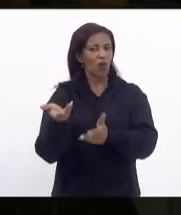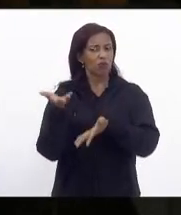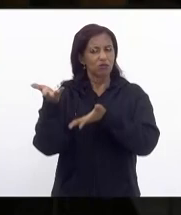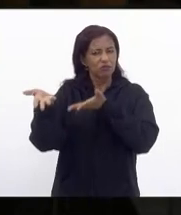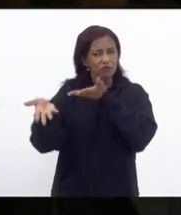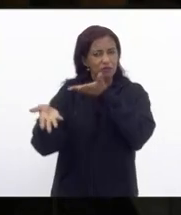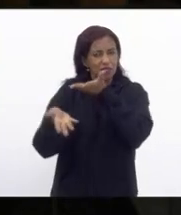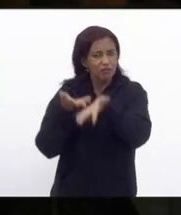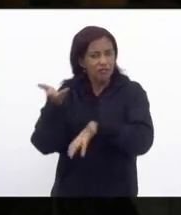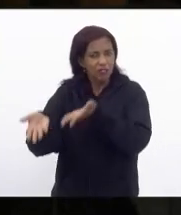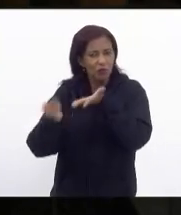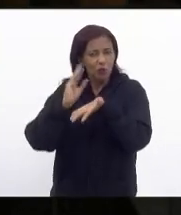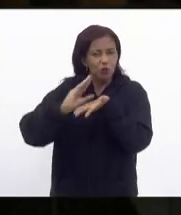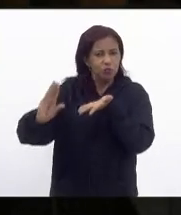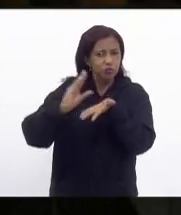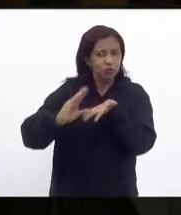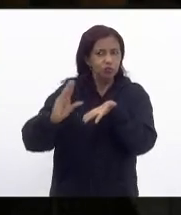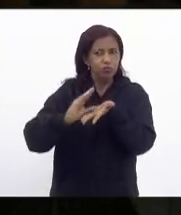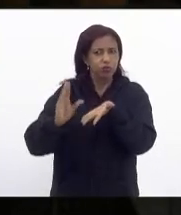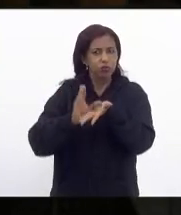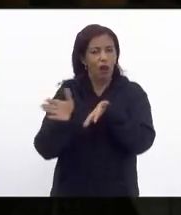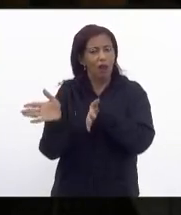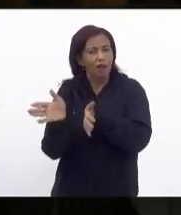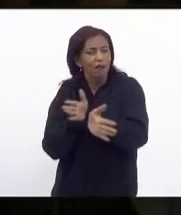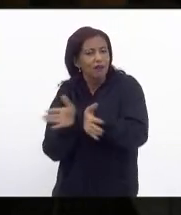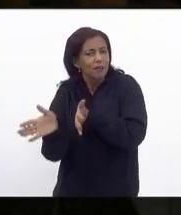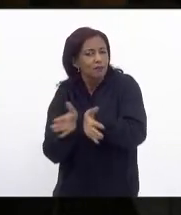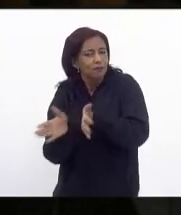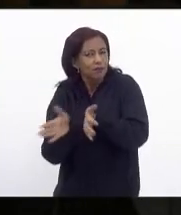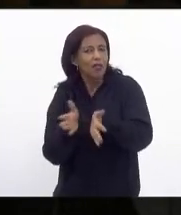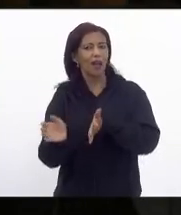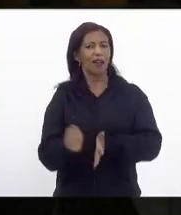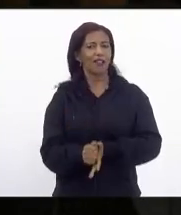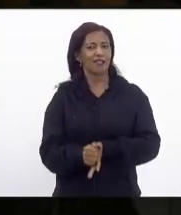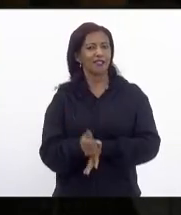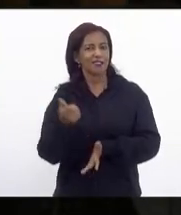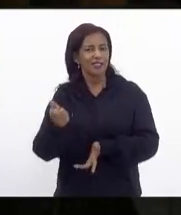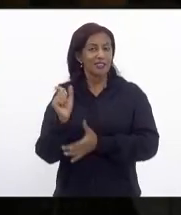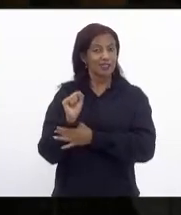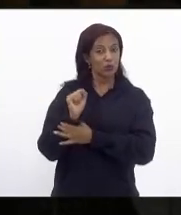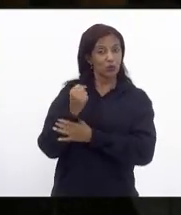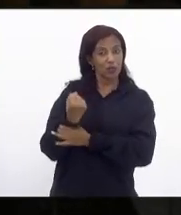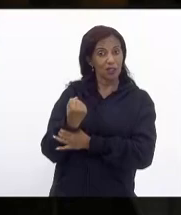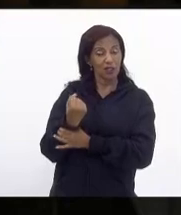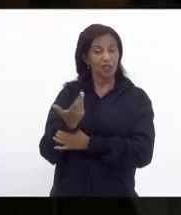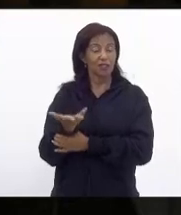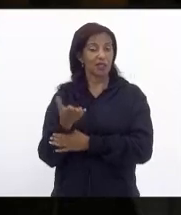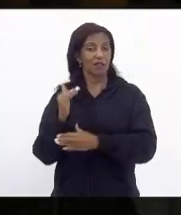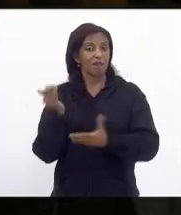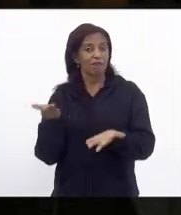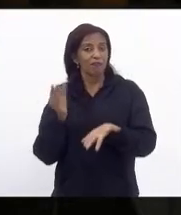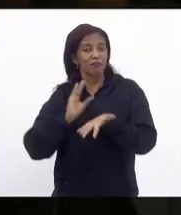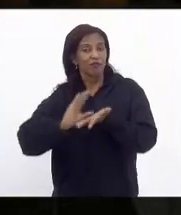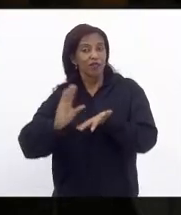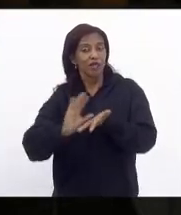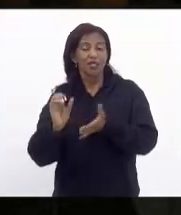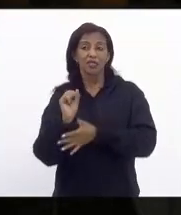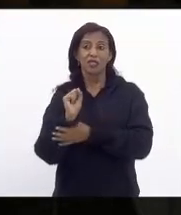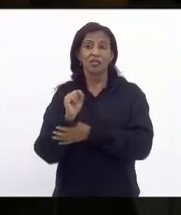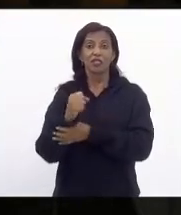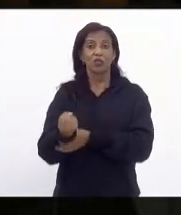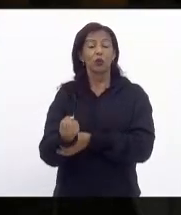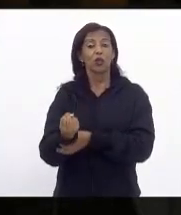por exemplo em acessibilidade investimentos em segurança investimento inclusive em segurança